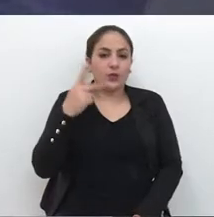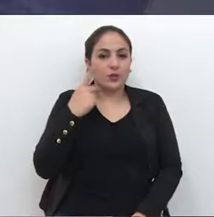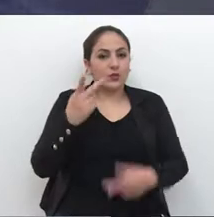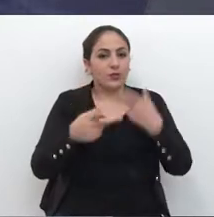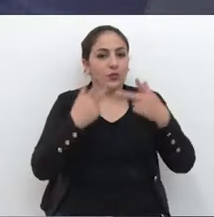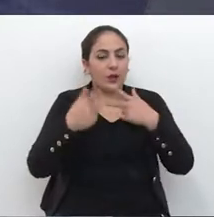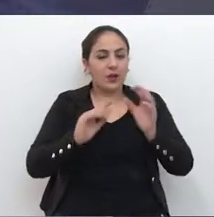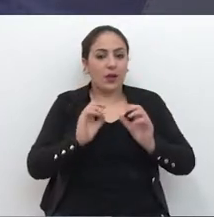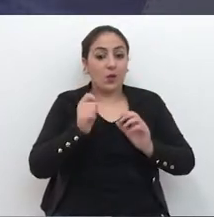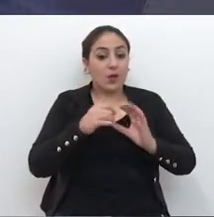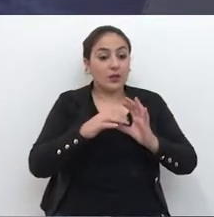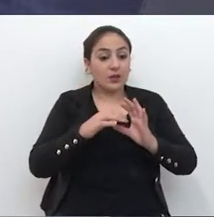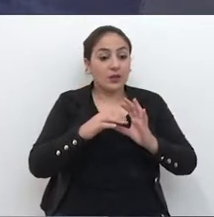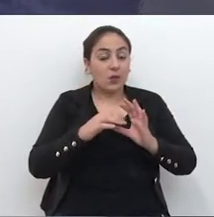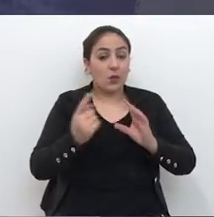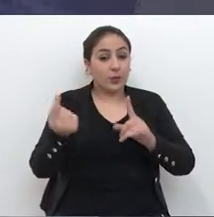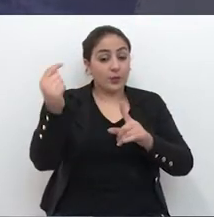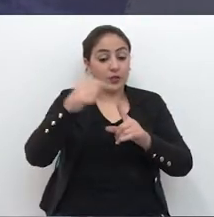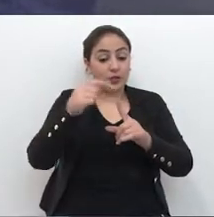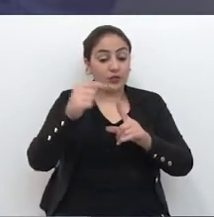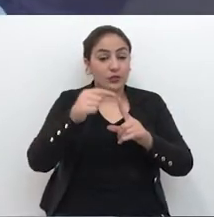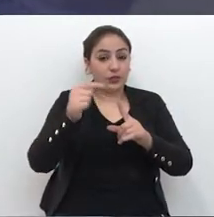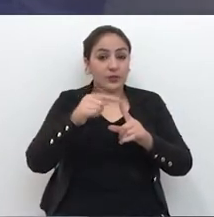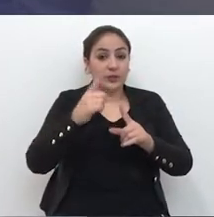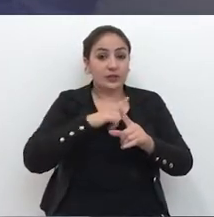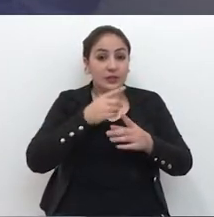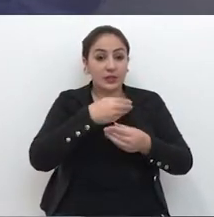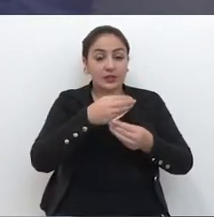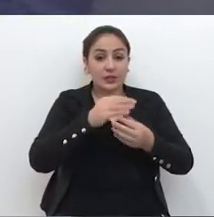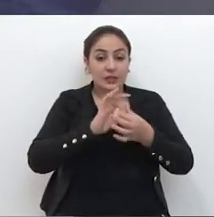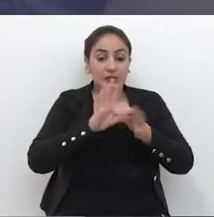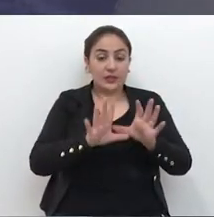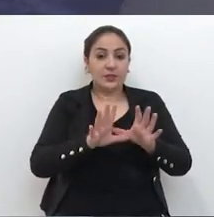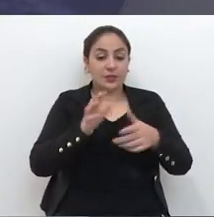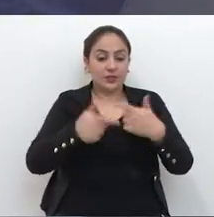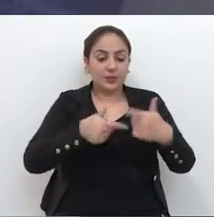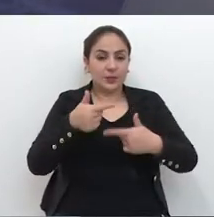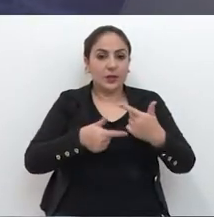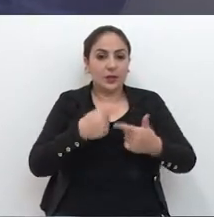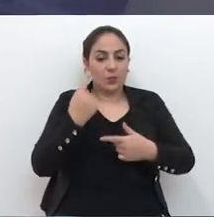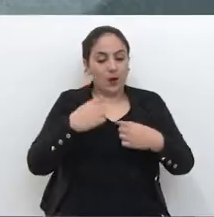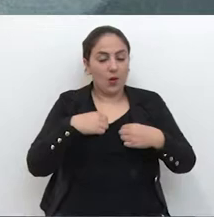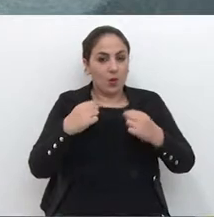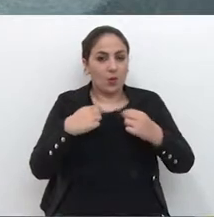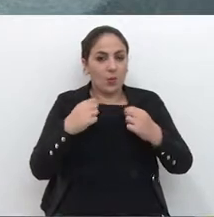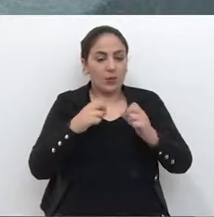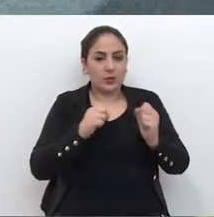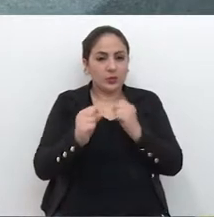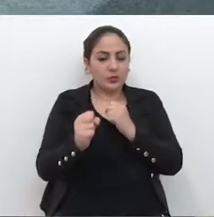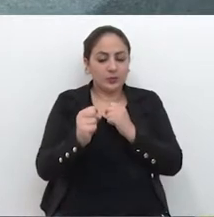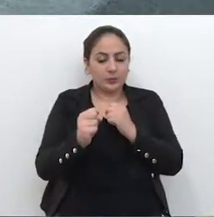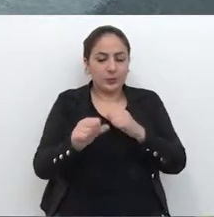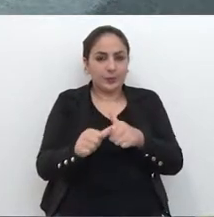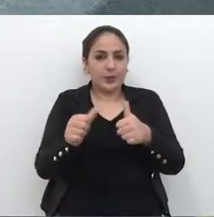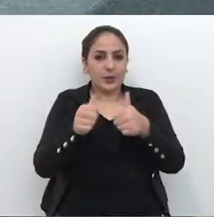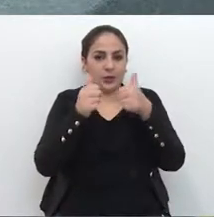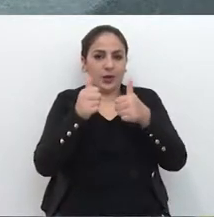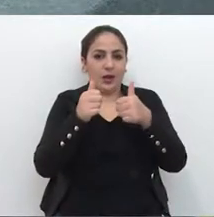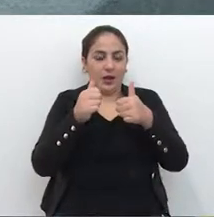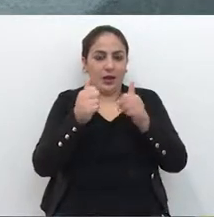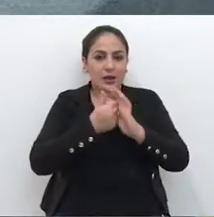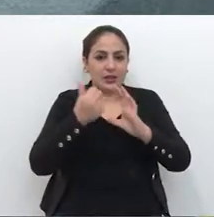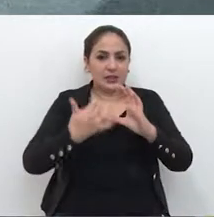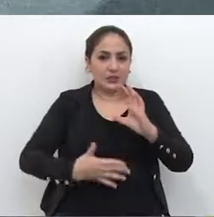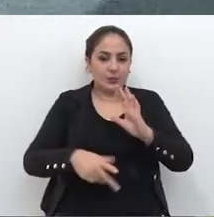Conforme o parlamentar, a medida tem o objetivo de disponibilizar aos servidores uma roupa que possibilite